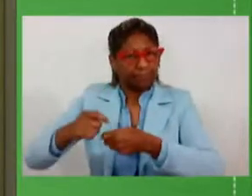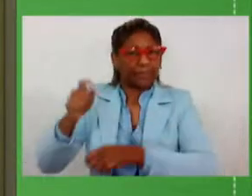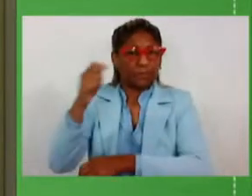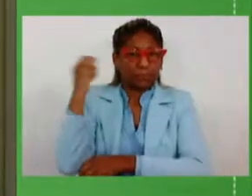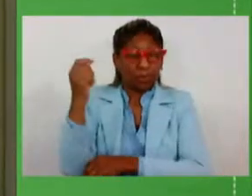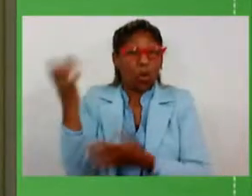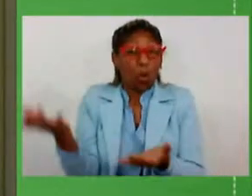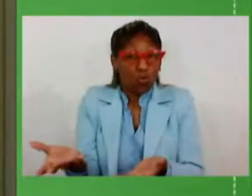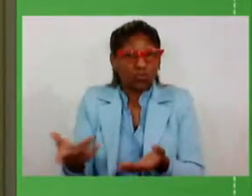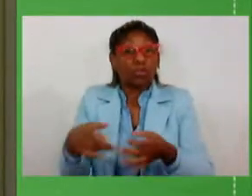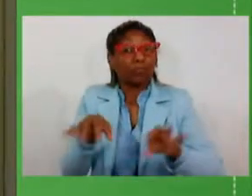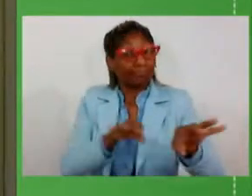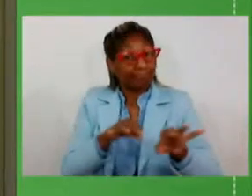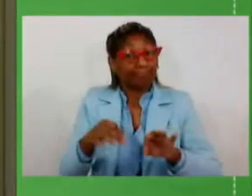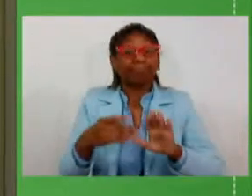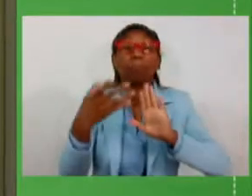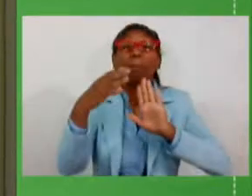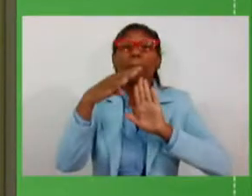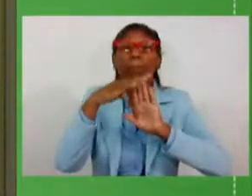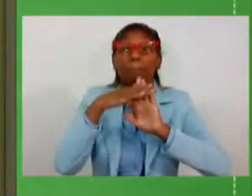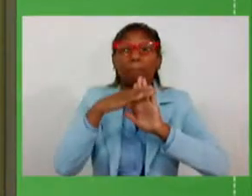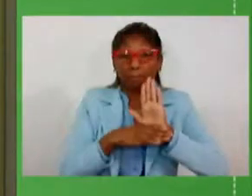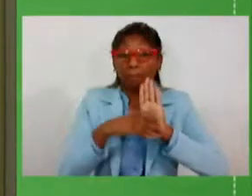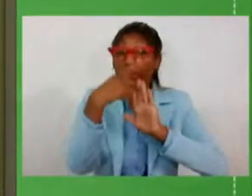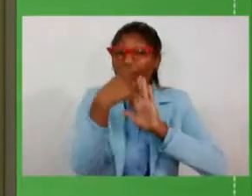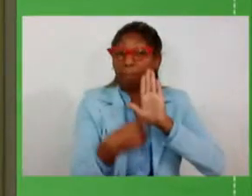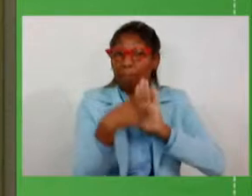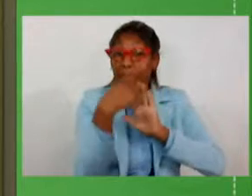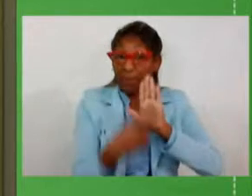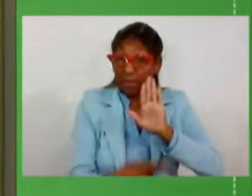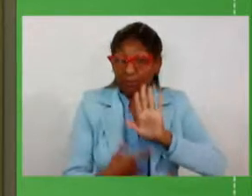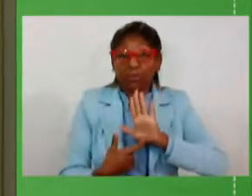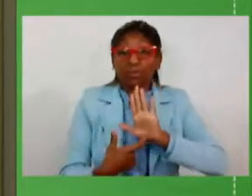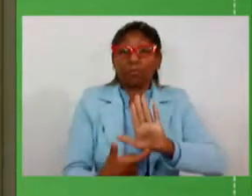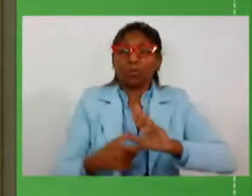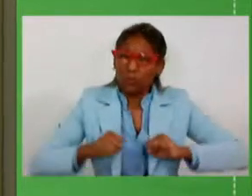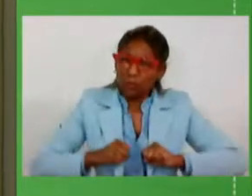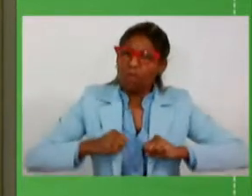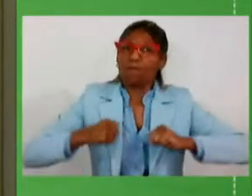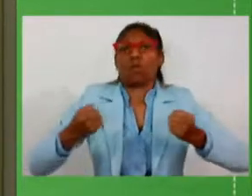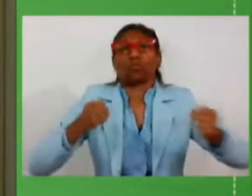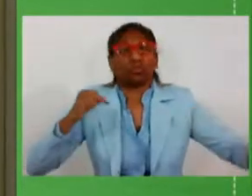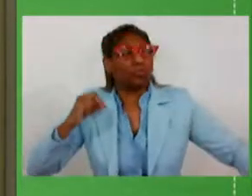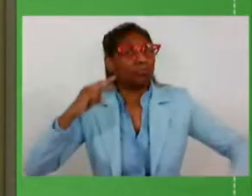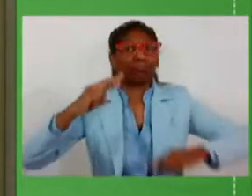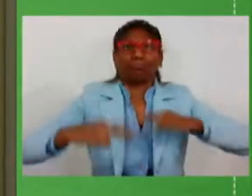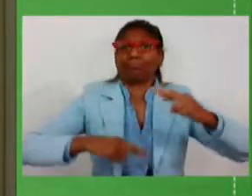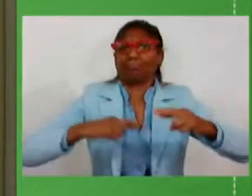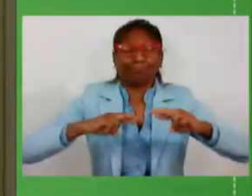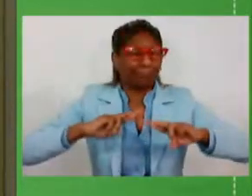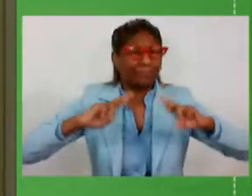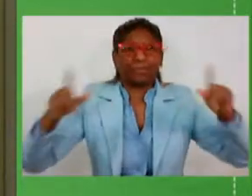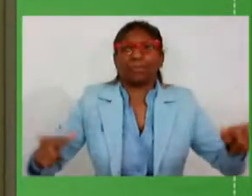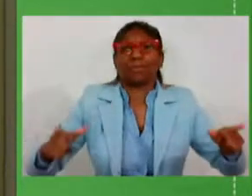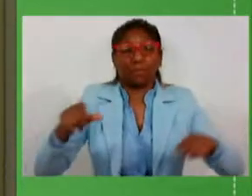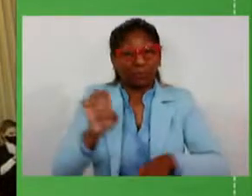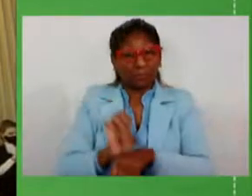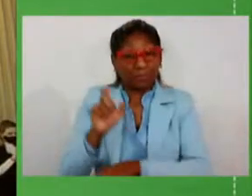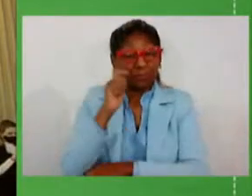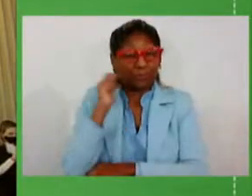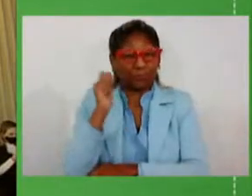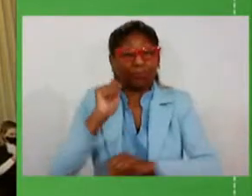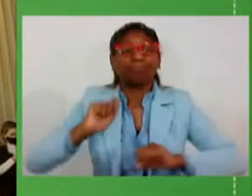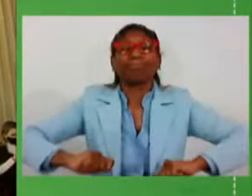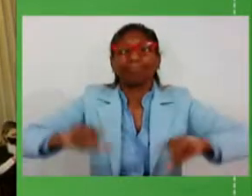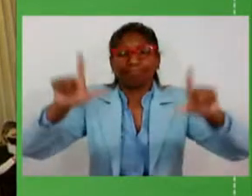esse plano que materializa esse esforço de transformação do nosso Estado. O que